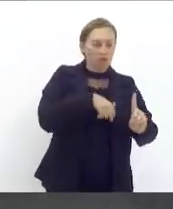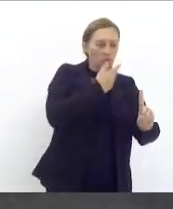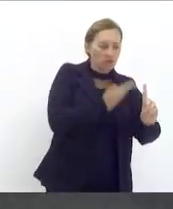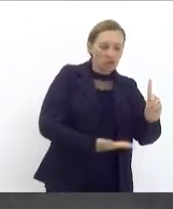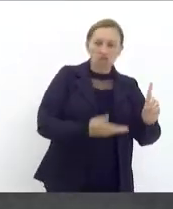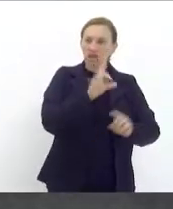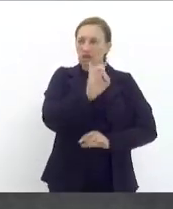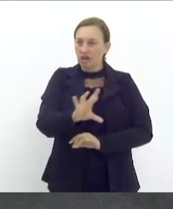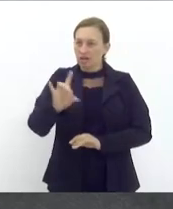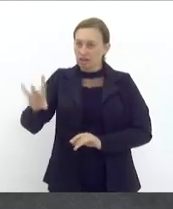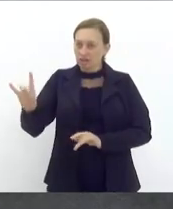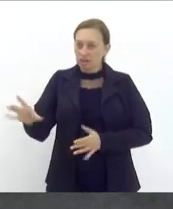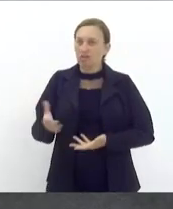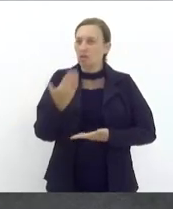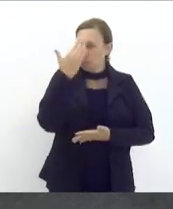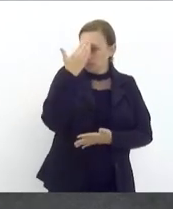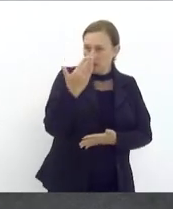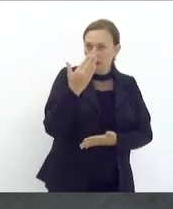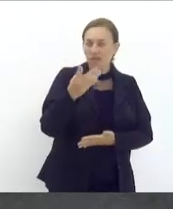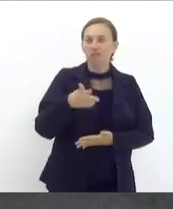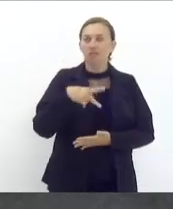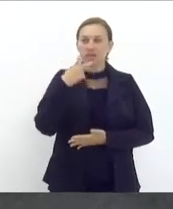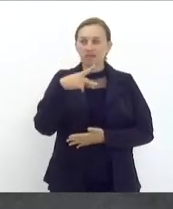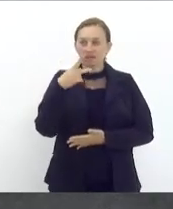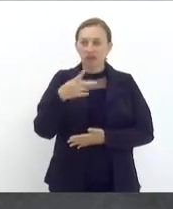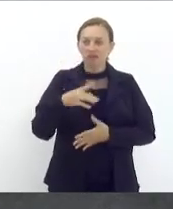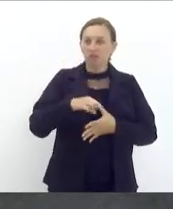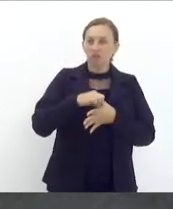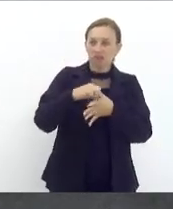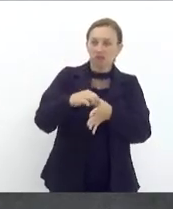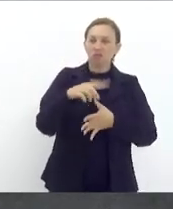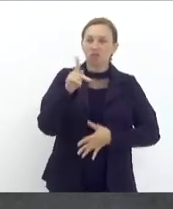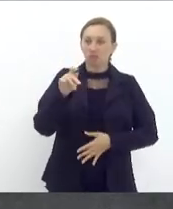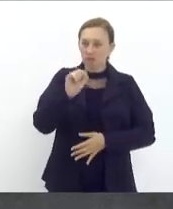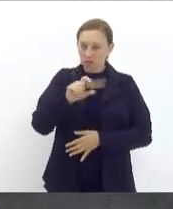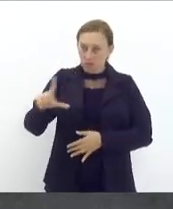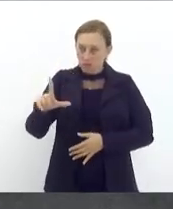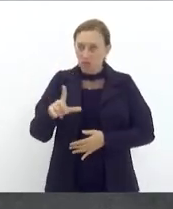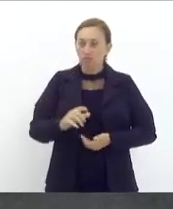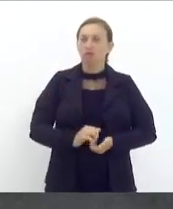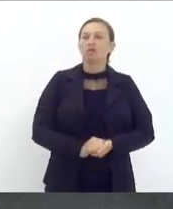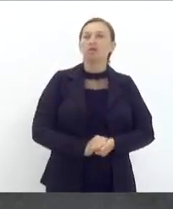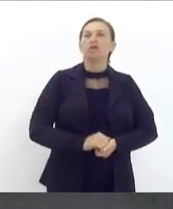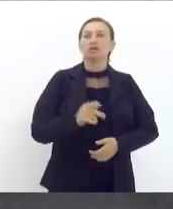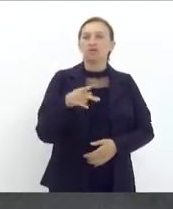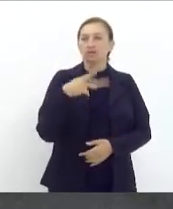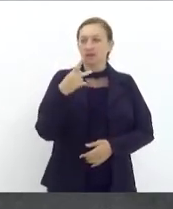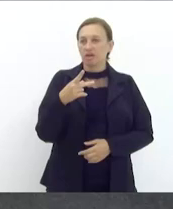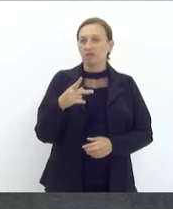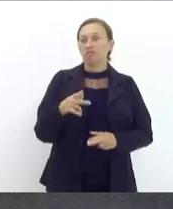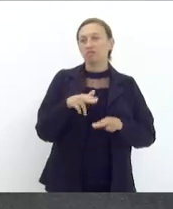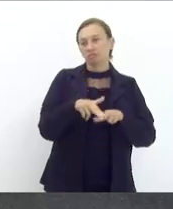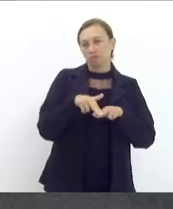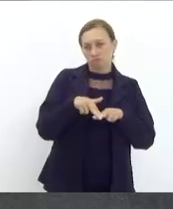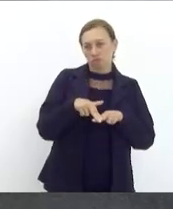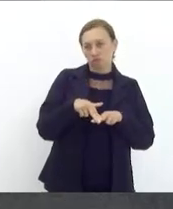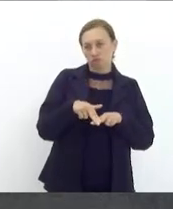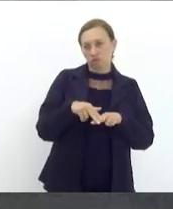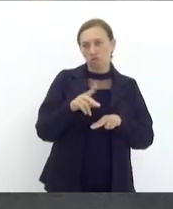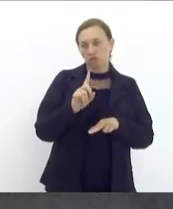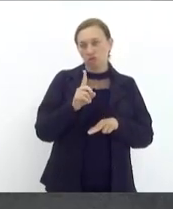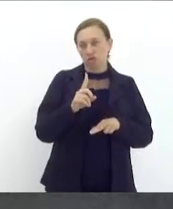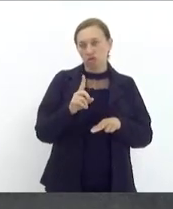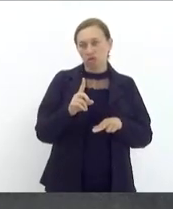continuo mantendo. Agradeço as palavras do líder do PSOL, mas mantenho minhas ilações anteriores por conta dessa questão de não